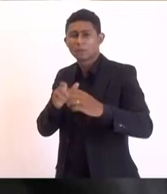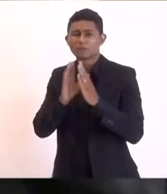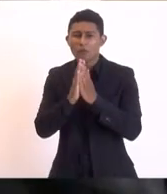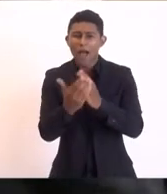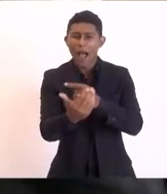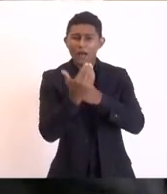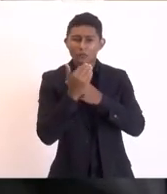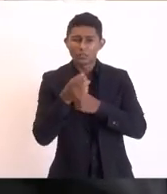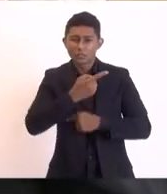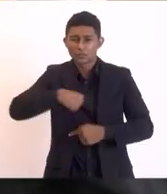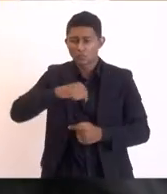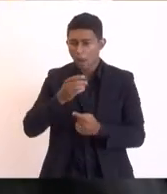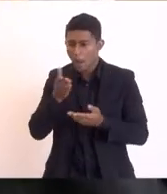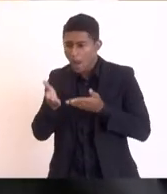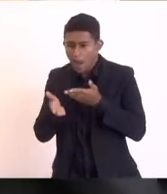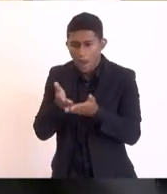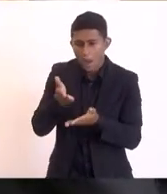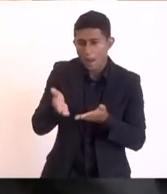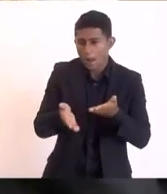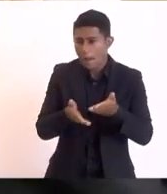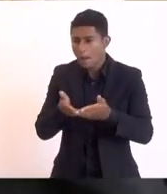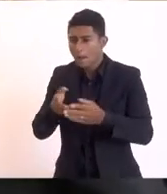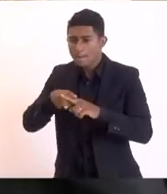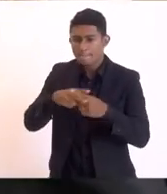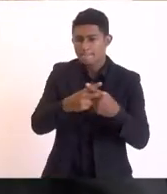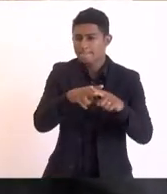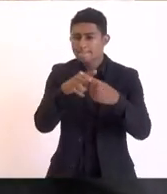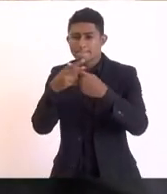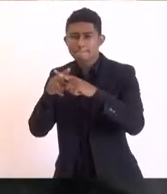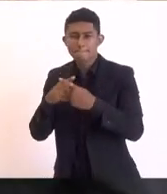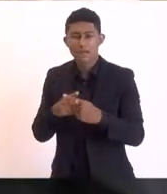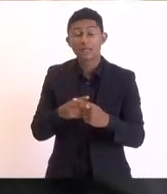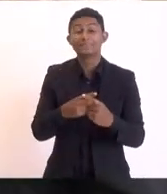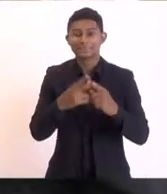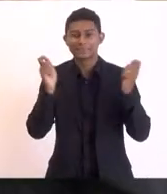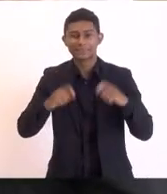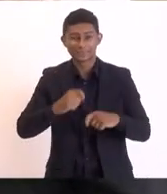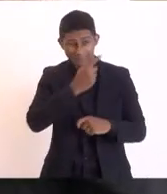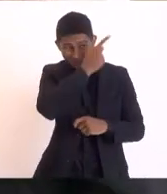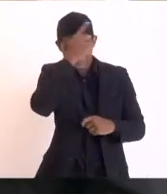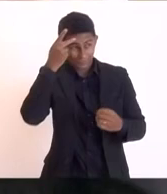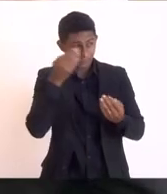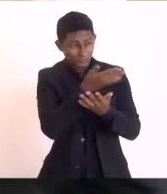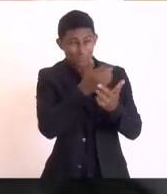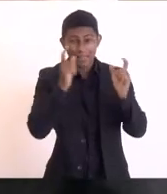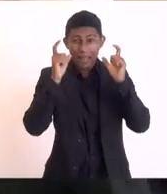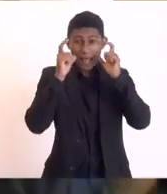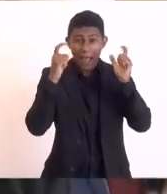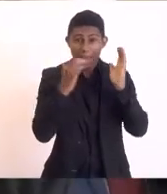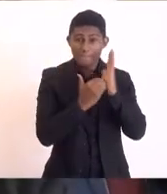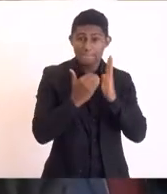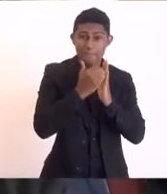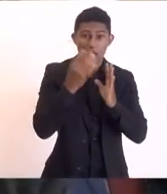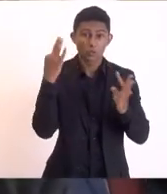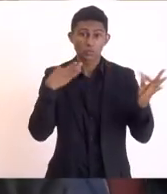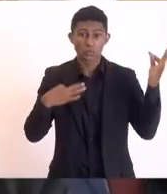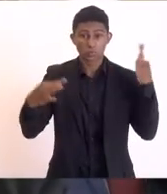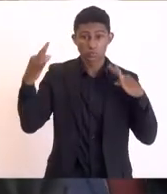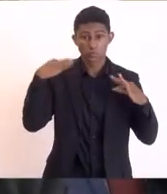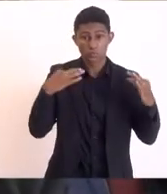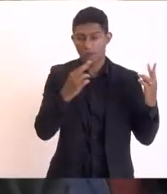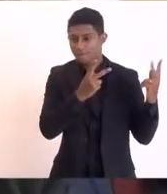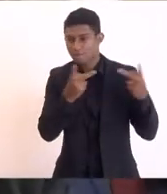sobra de dúvida com isso nós estaremos fomentando o turismo do nosso querido município quero aqui